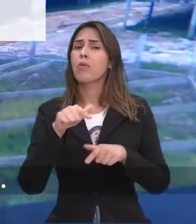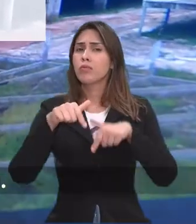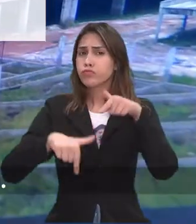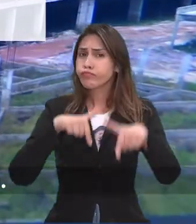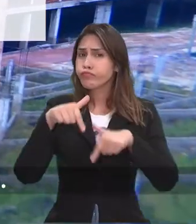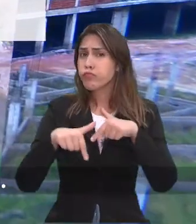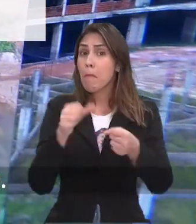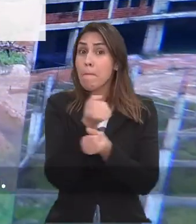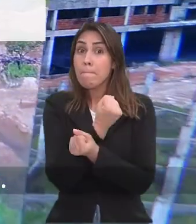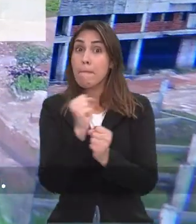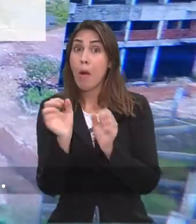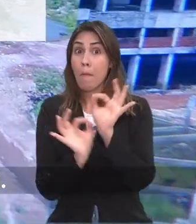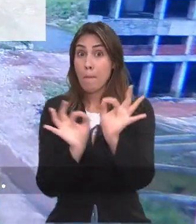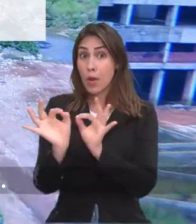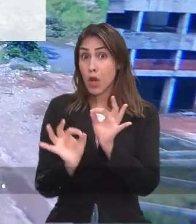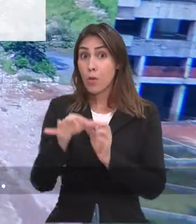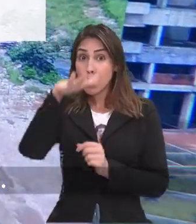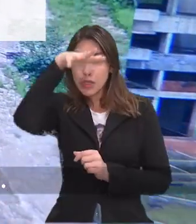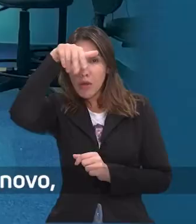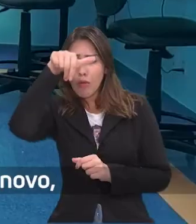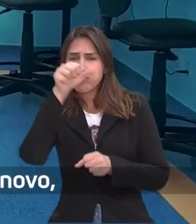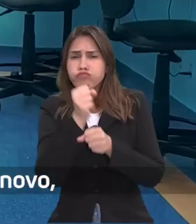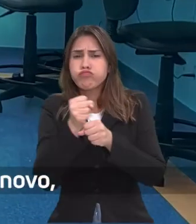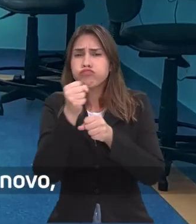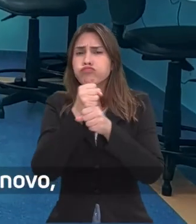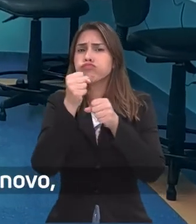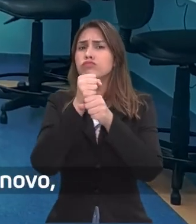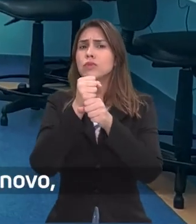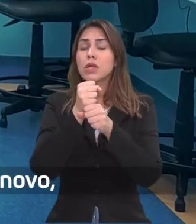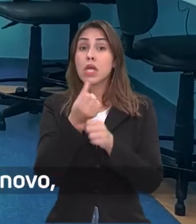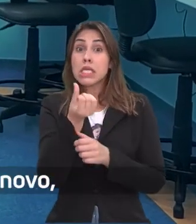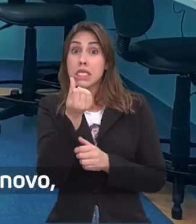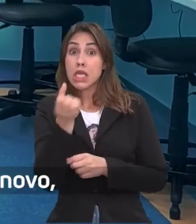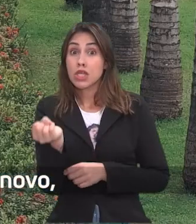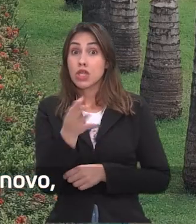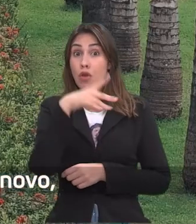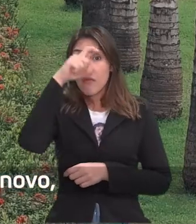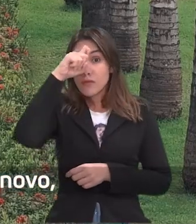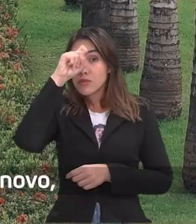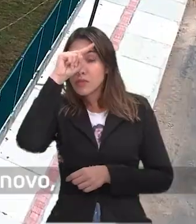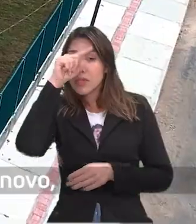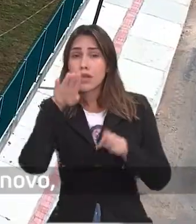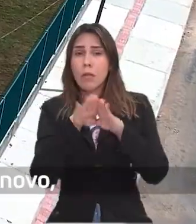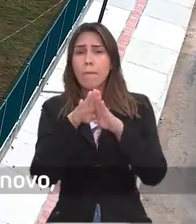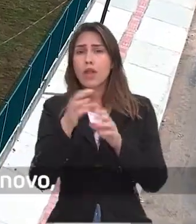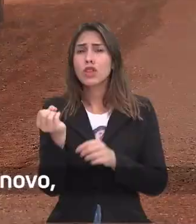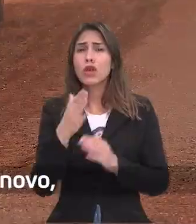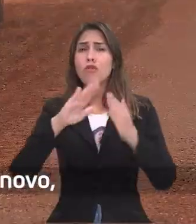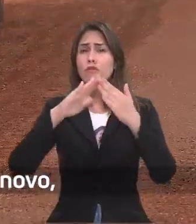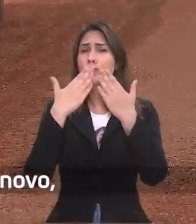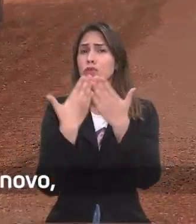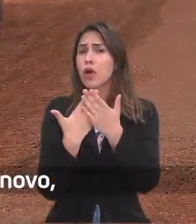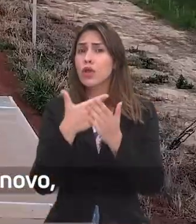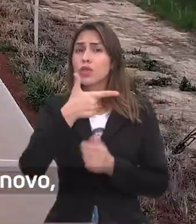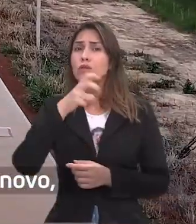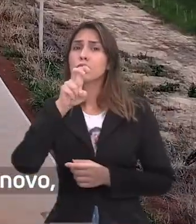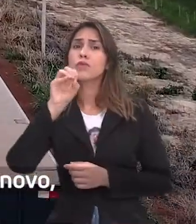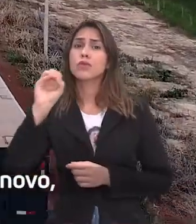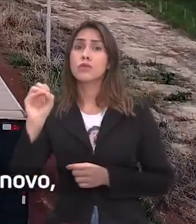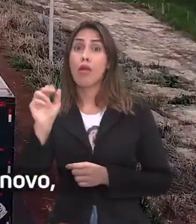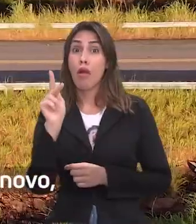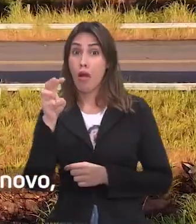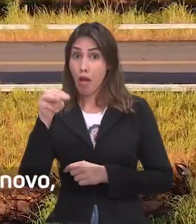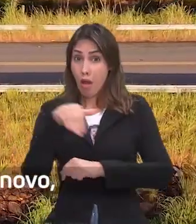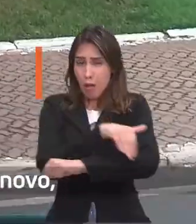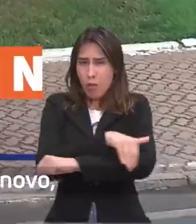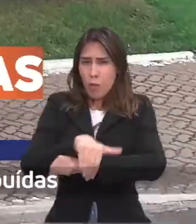maior programa de obras e ações da nossa história, com seis novos hospitais, novas escolas, 2.500 quilômetros